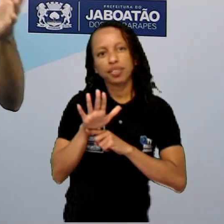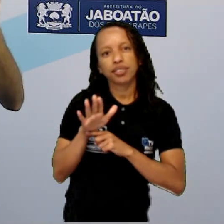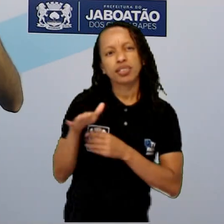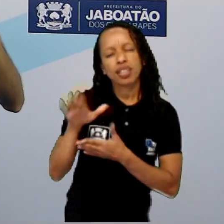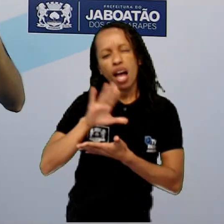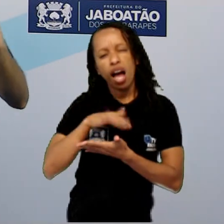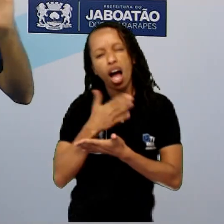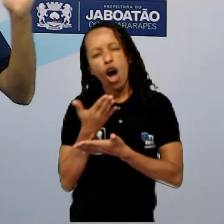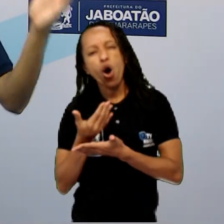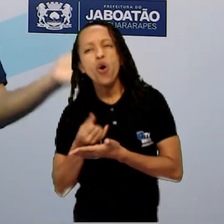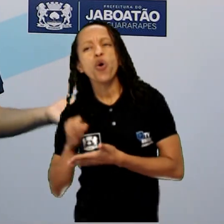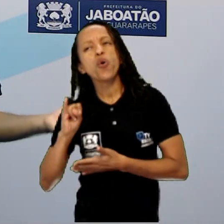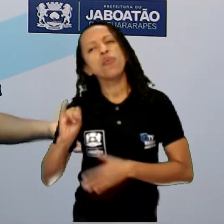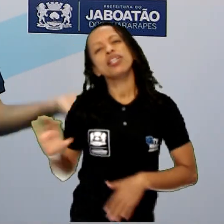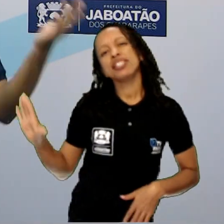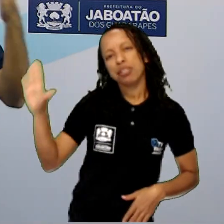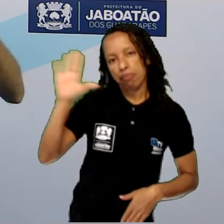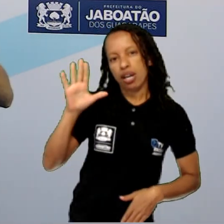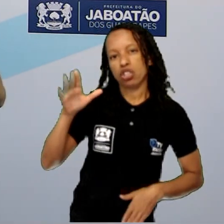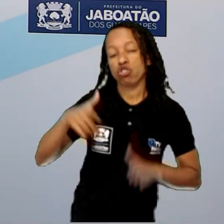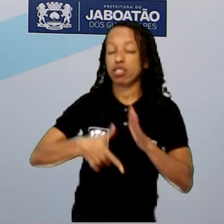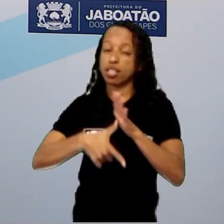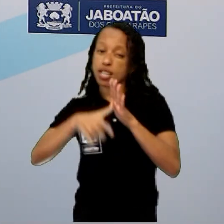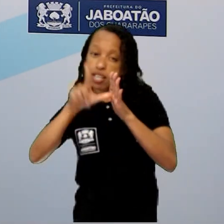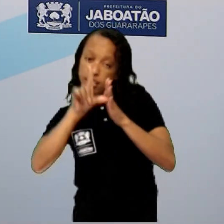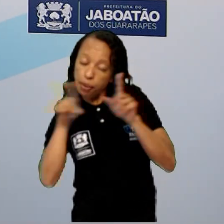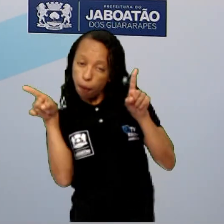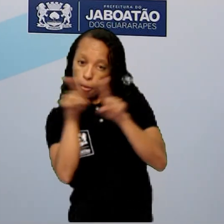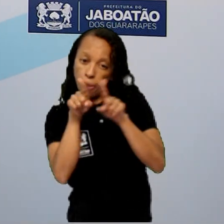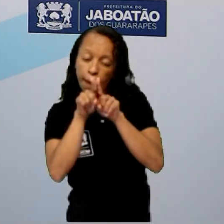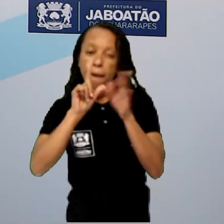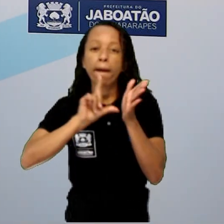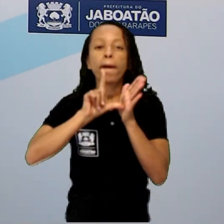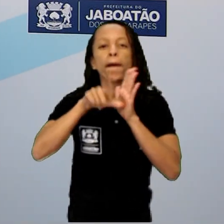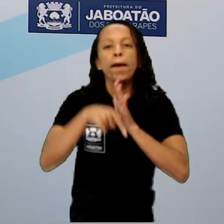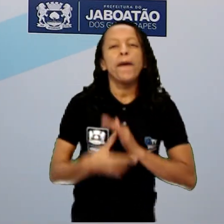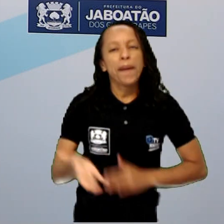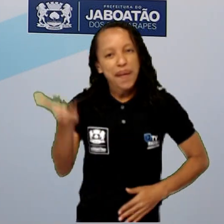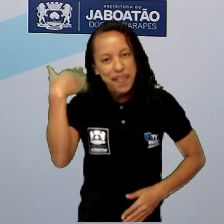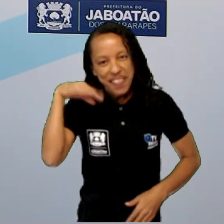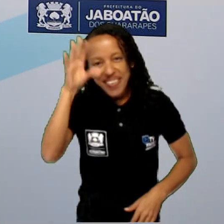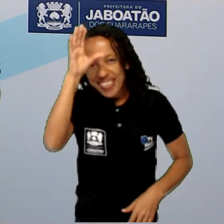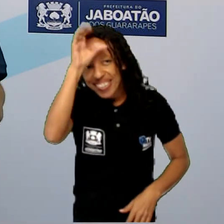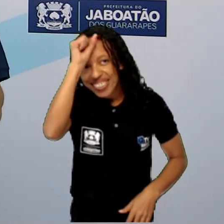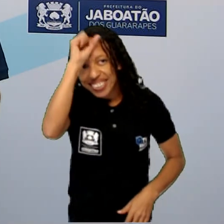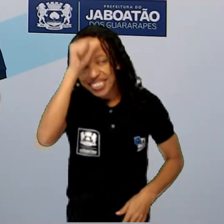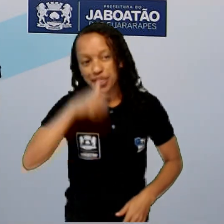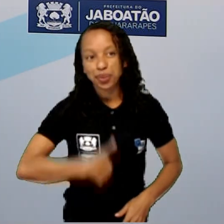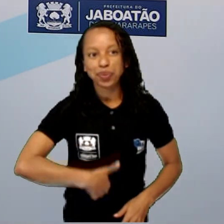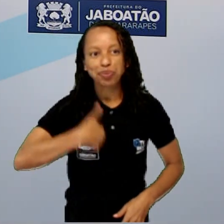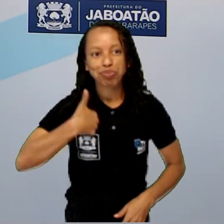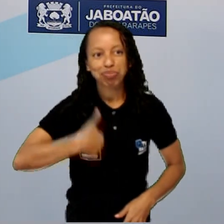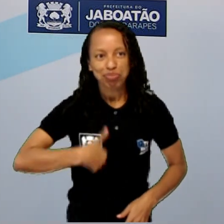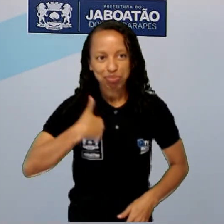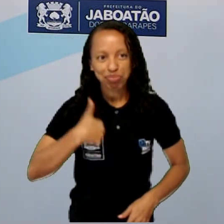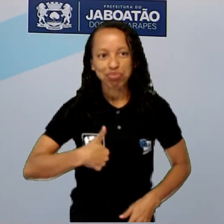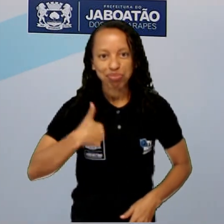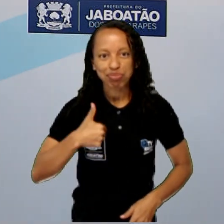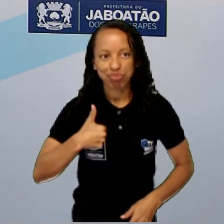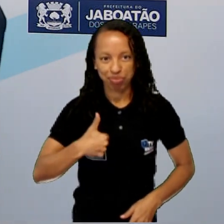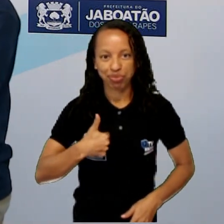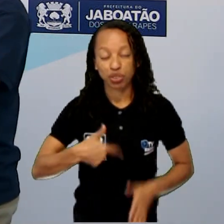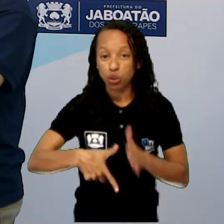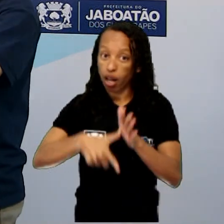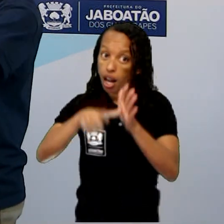imagens de antes e depois. Vamos lá aprender. A primeira imagem, aí você está vendo o